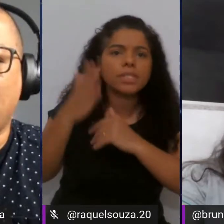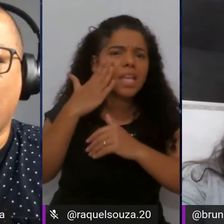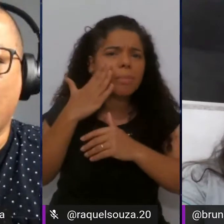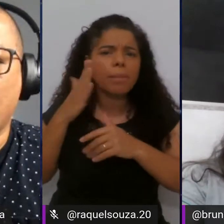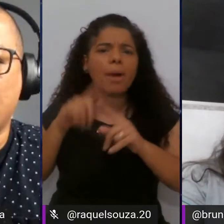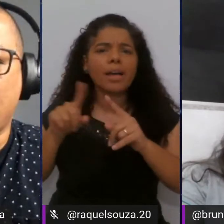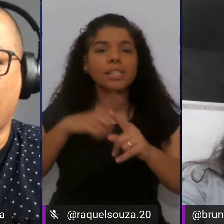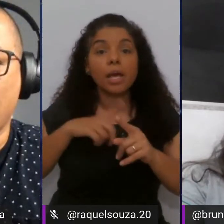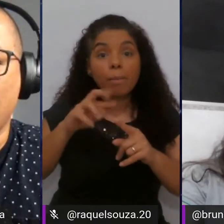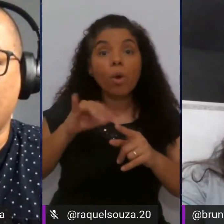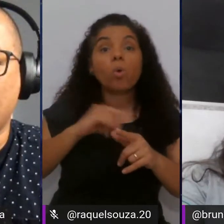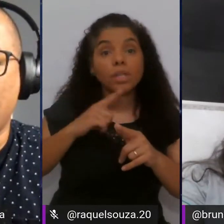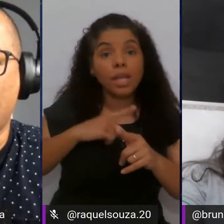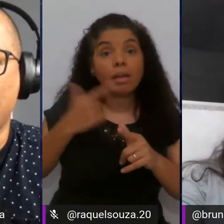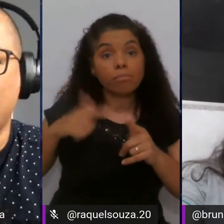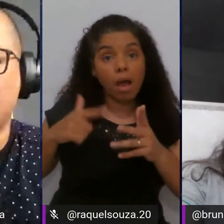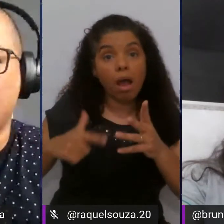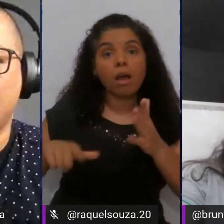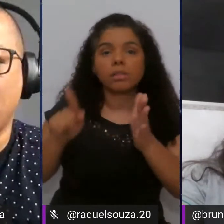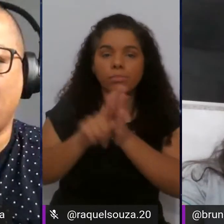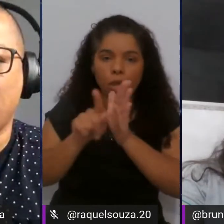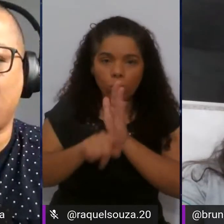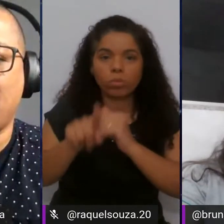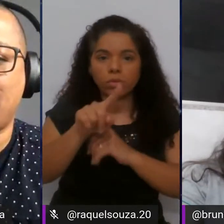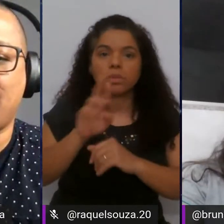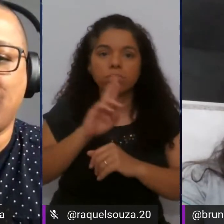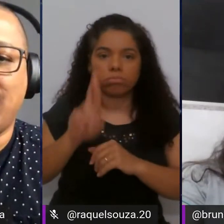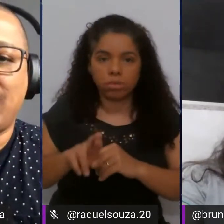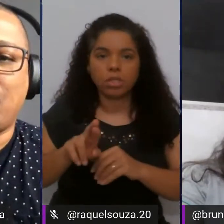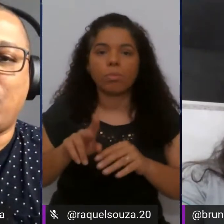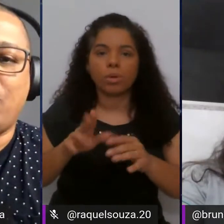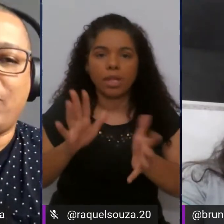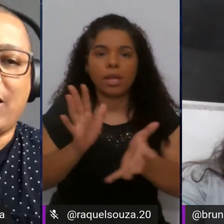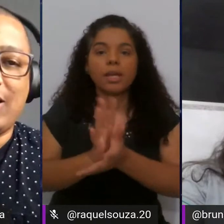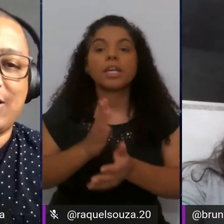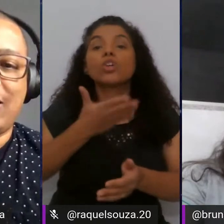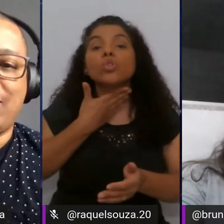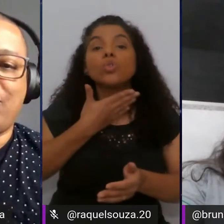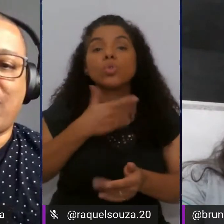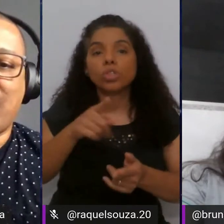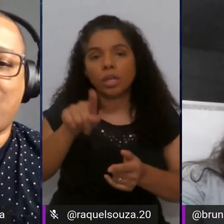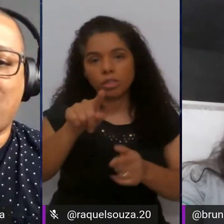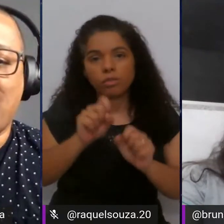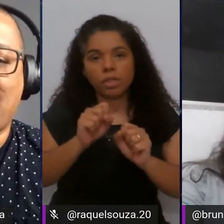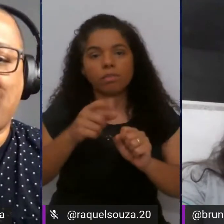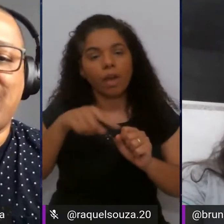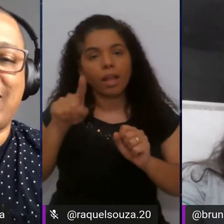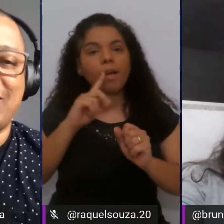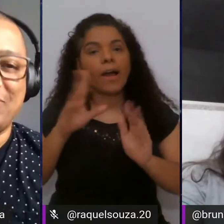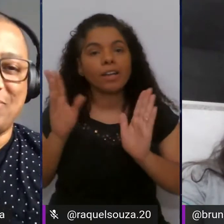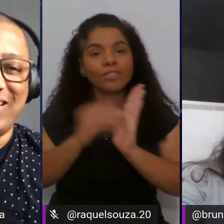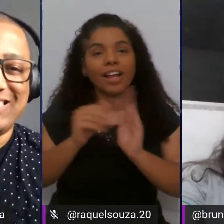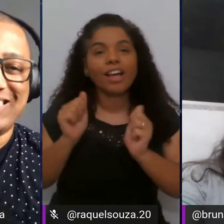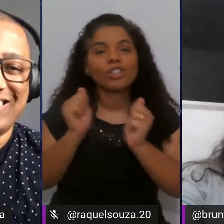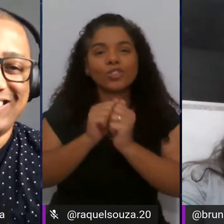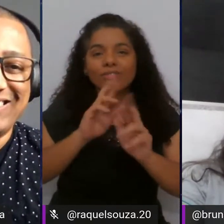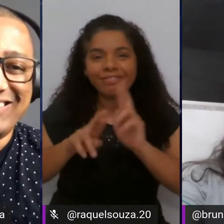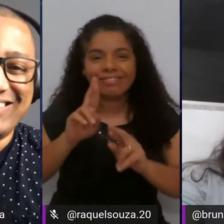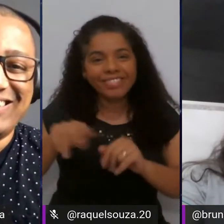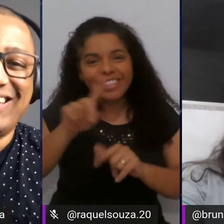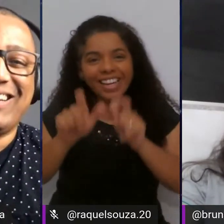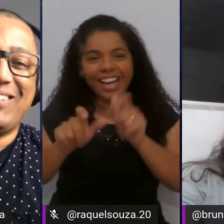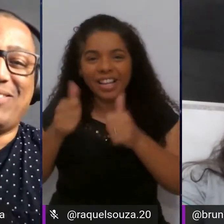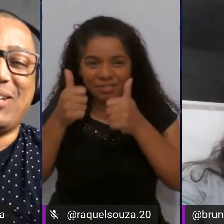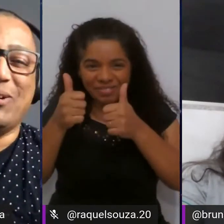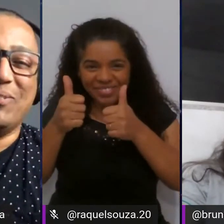Bruna, ainda tem algumas perguntas aqui para você responder aqui no chat, tá bom? E aí você vai lá e cola lá com a galera, beleza? Tá bom.